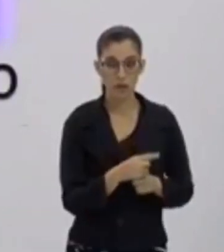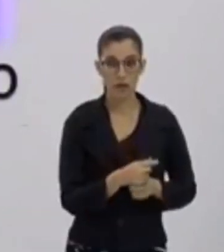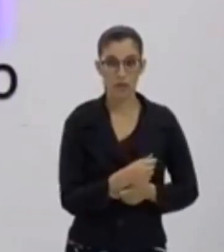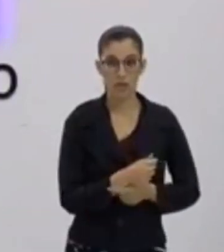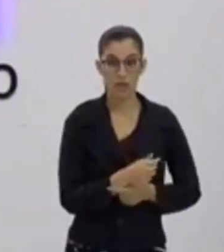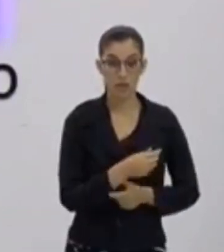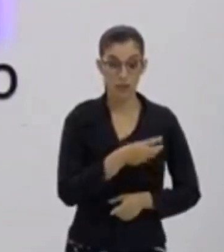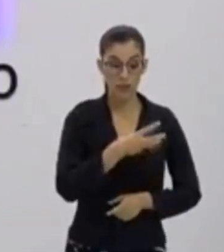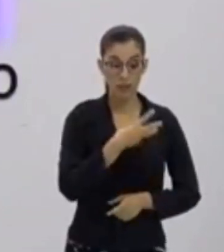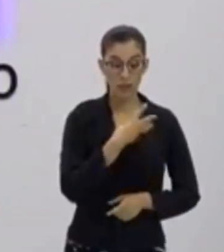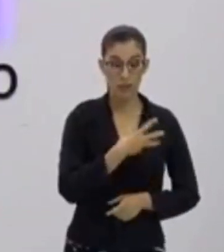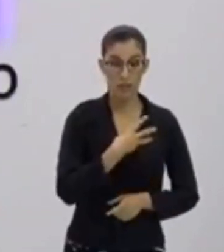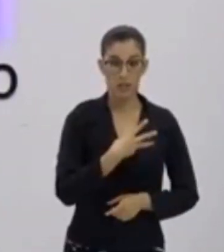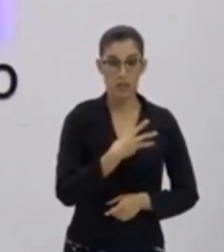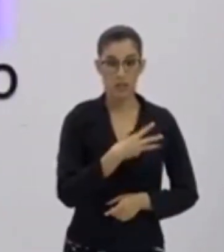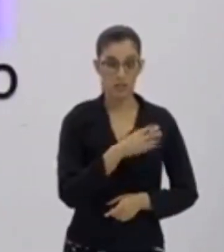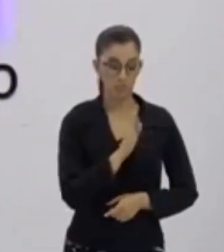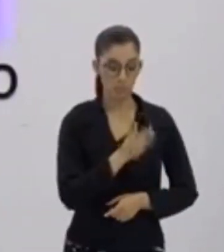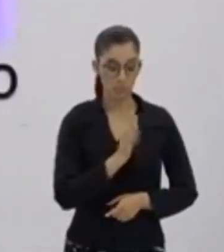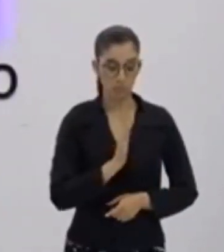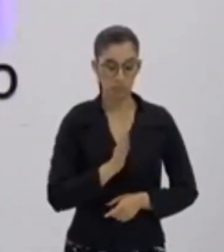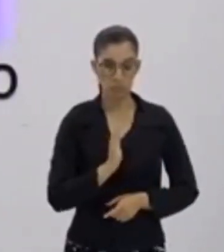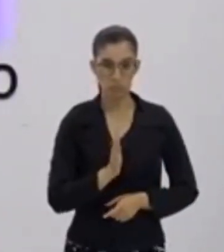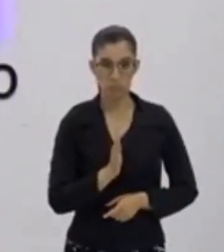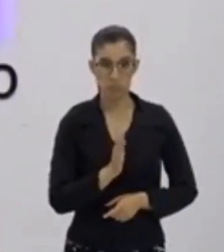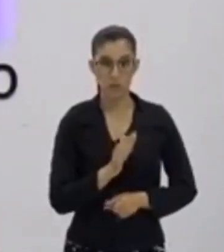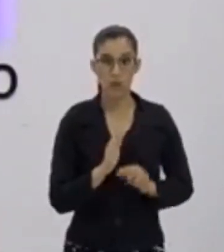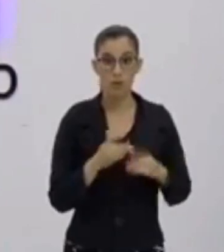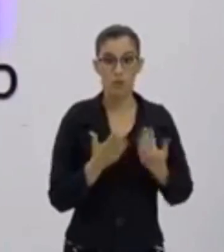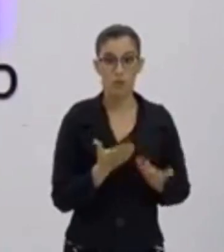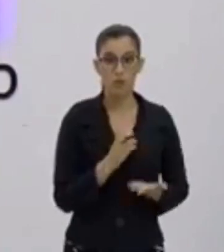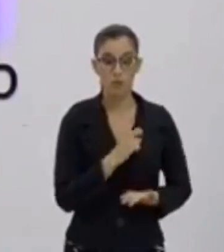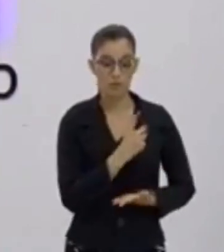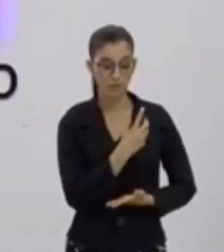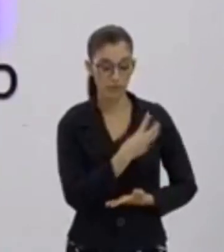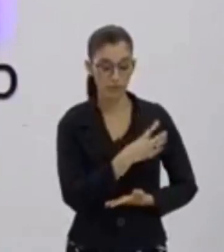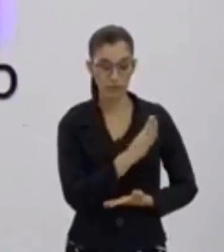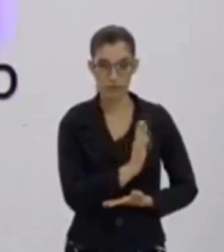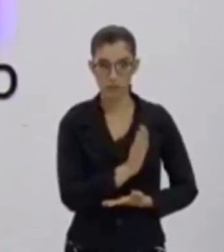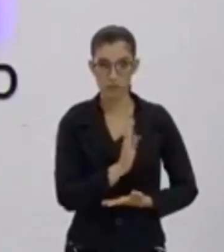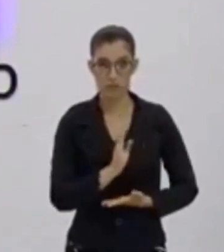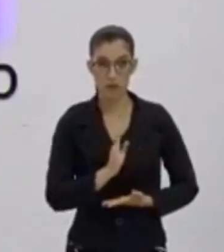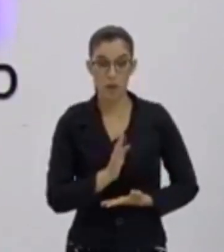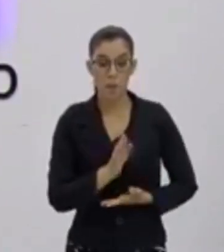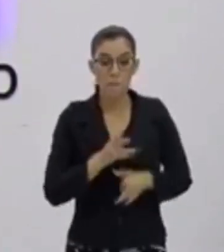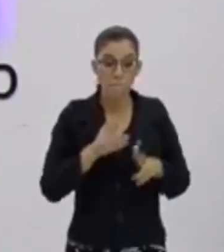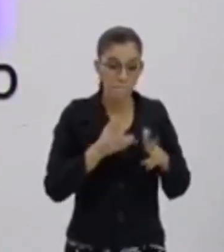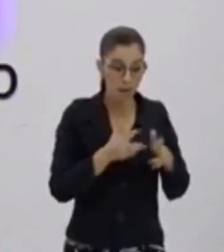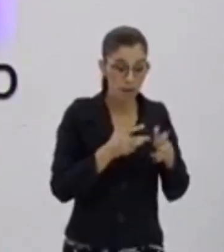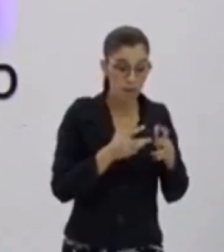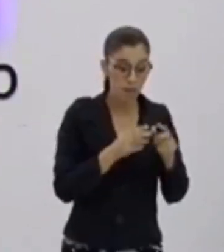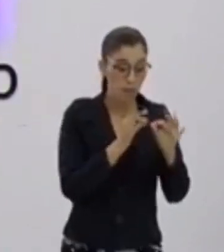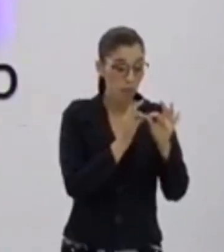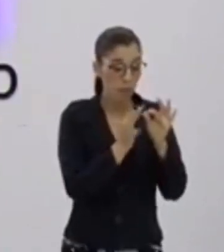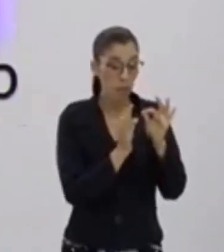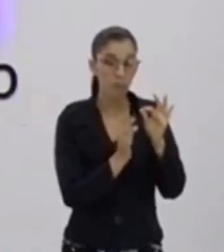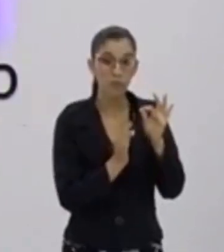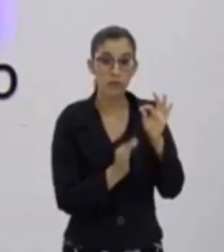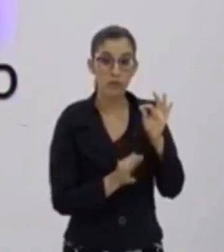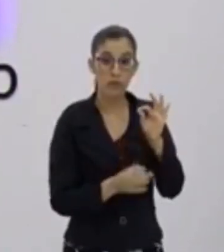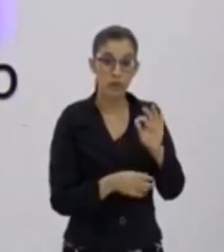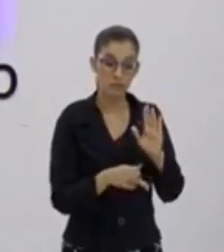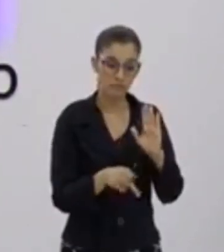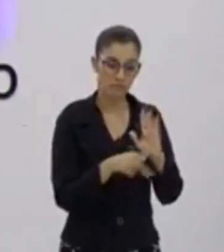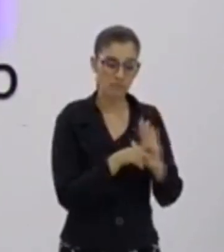ter ela em 3 partes. Quando eu pego ela em 3 partes, eu ainda consigo ver os detalhes que estão presentes nessa caneta.